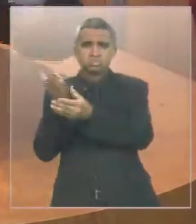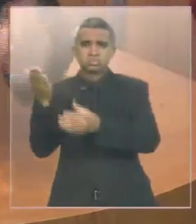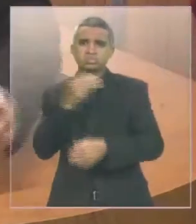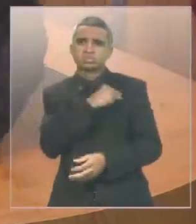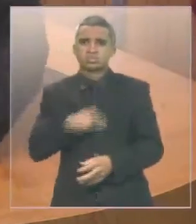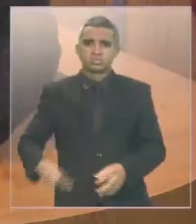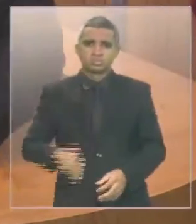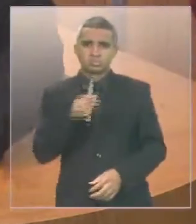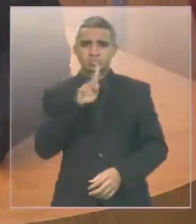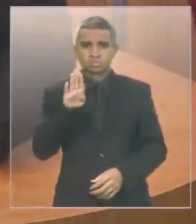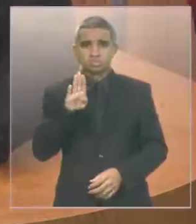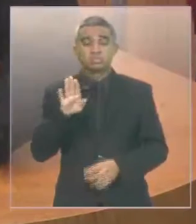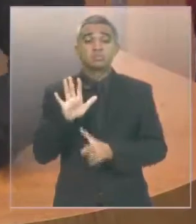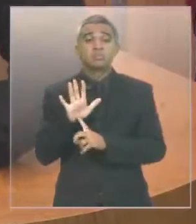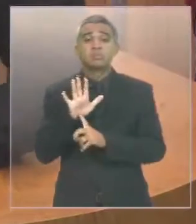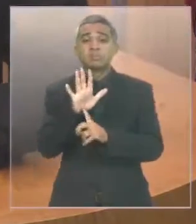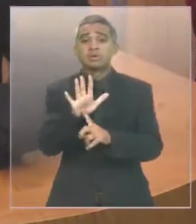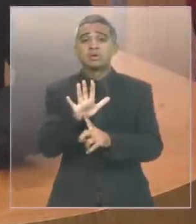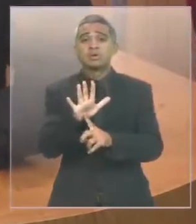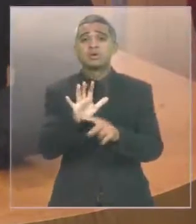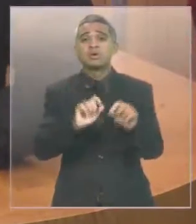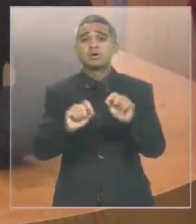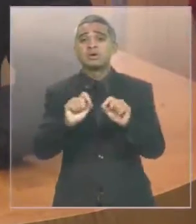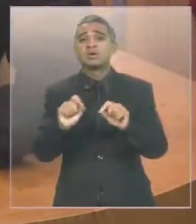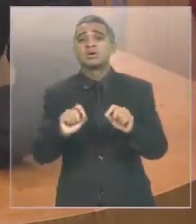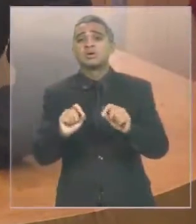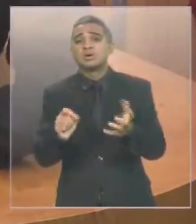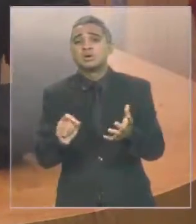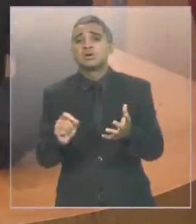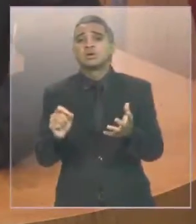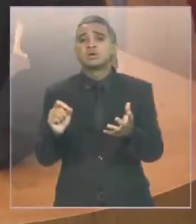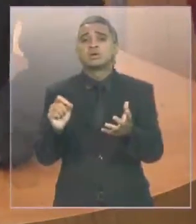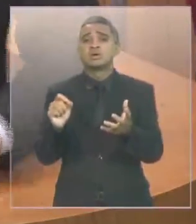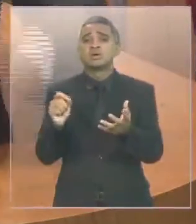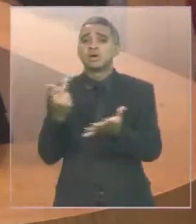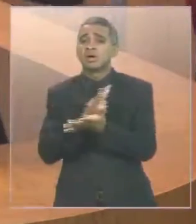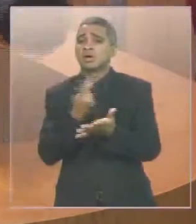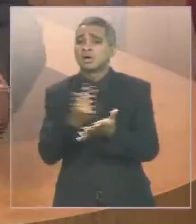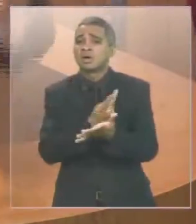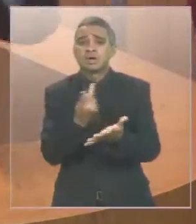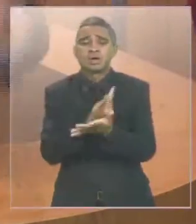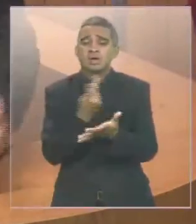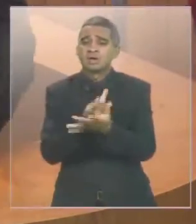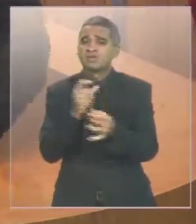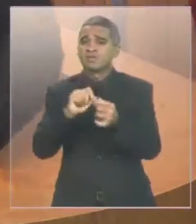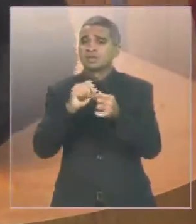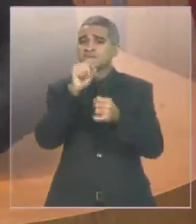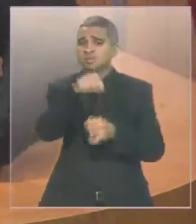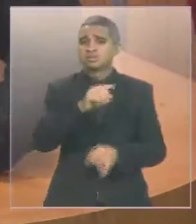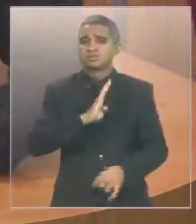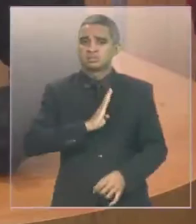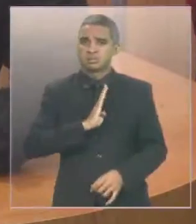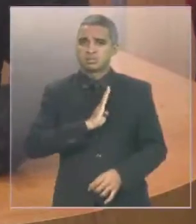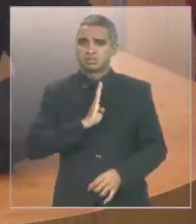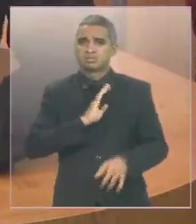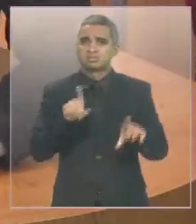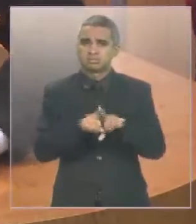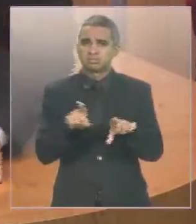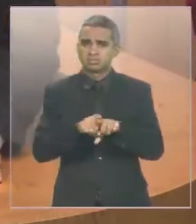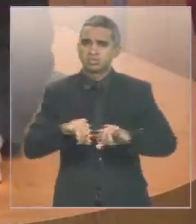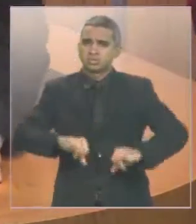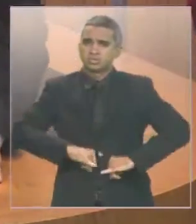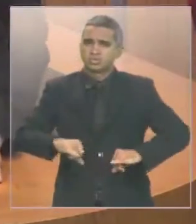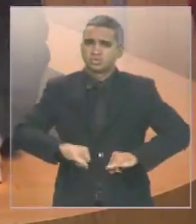para mostrar o desarranjo que eles estão fazendo com aquela cidade e o sofrimento que estão levando para milhares de